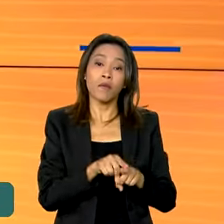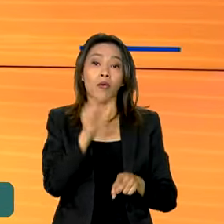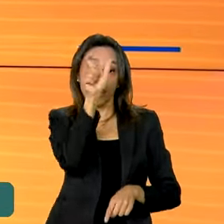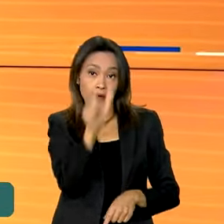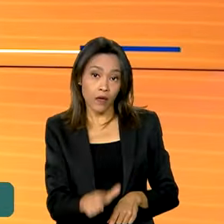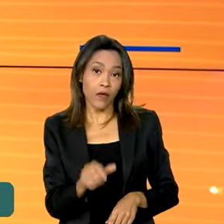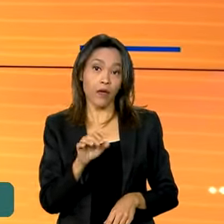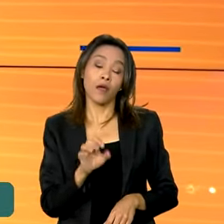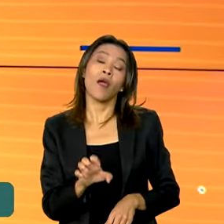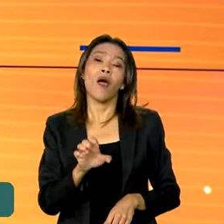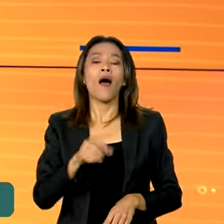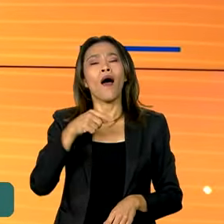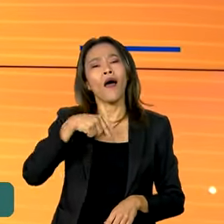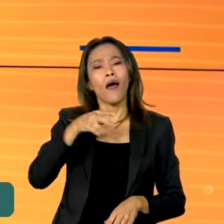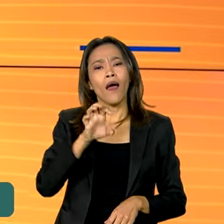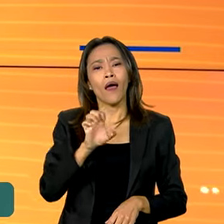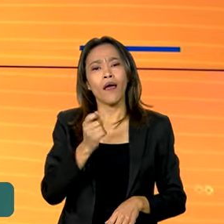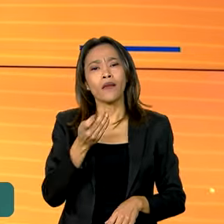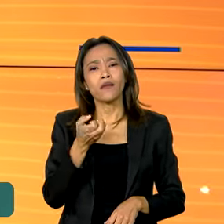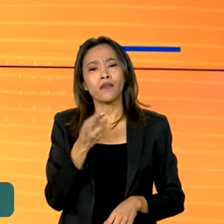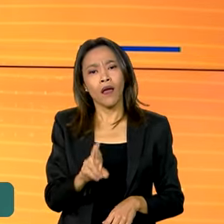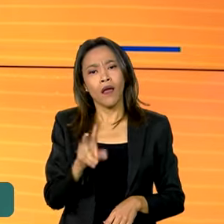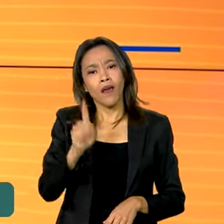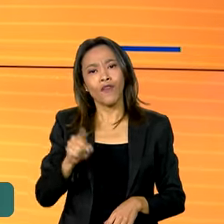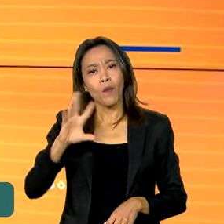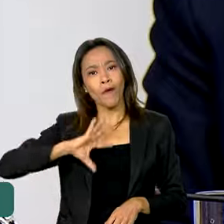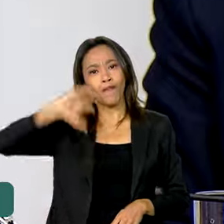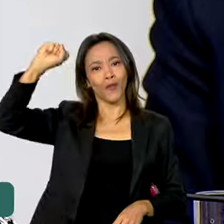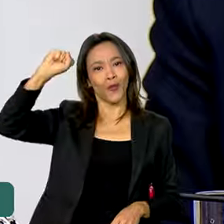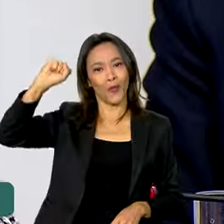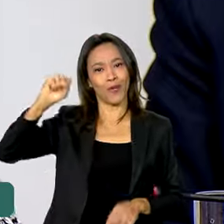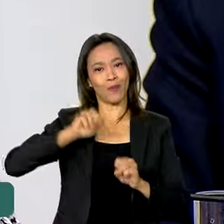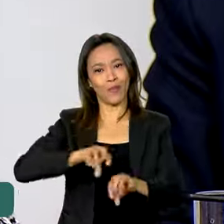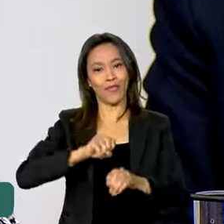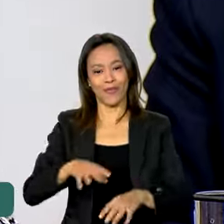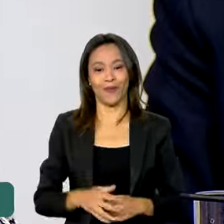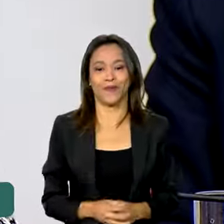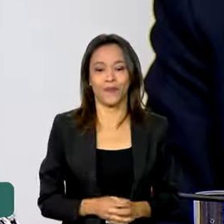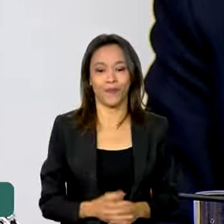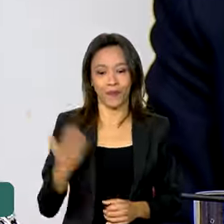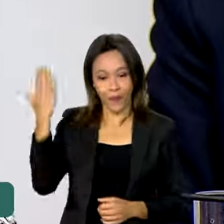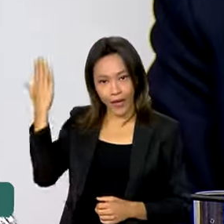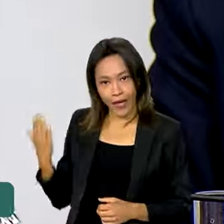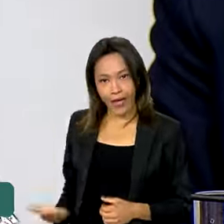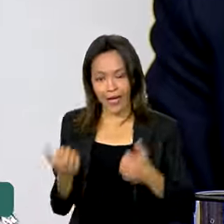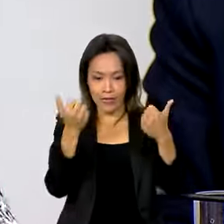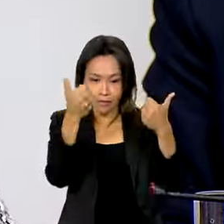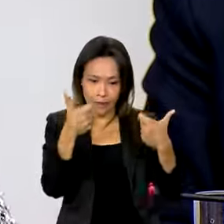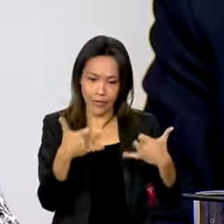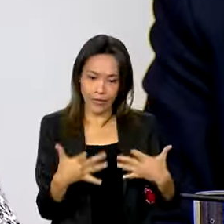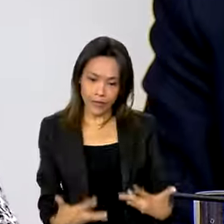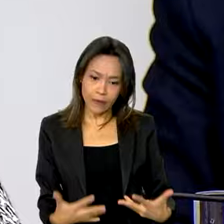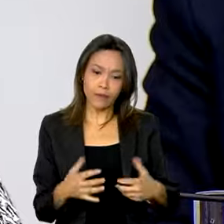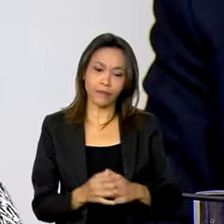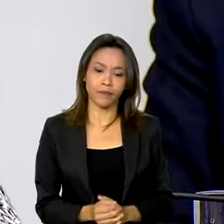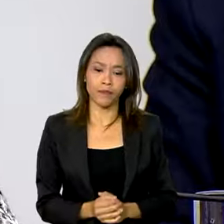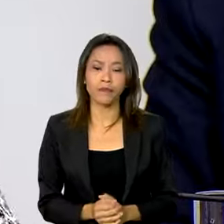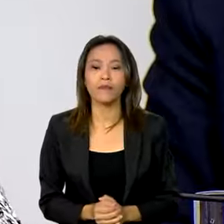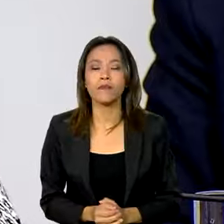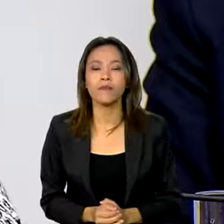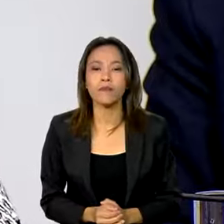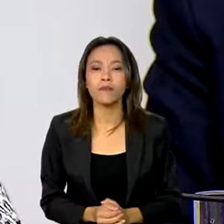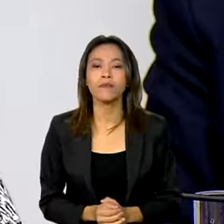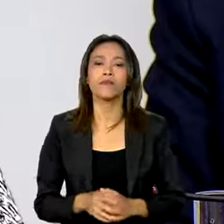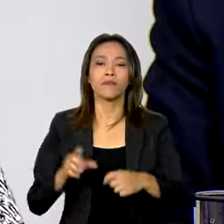o acordo foi uma vitória para a educação. que vai se identificar hoje? Foi toda uma discussão de reestruturação de